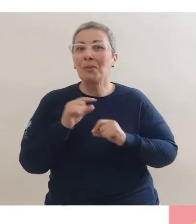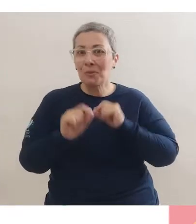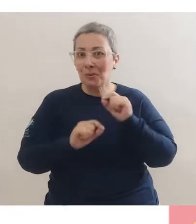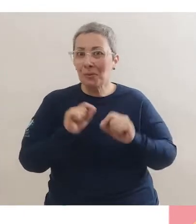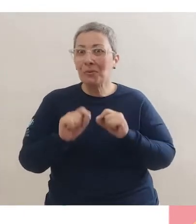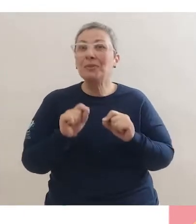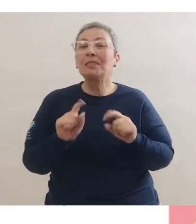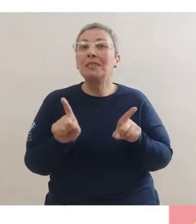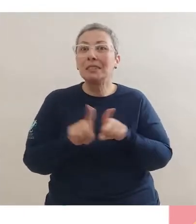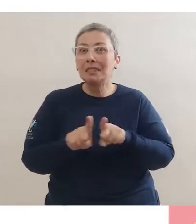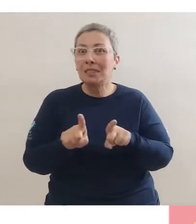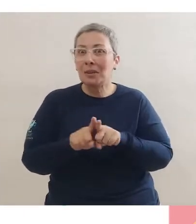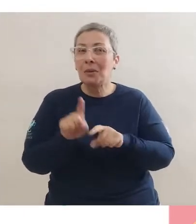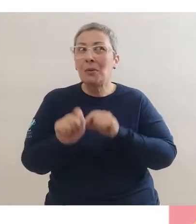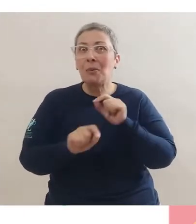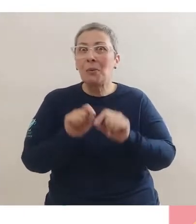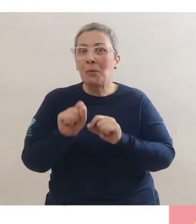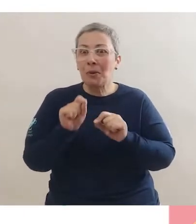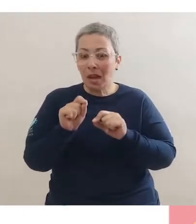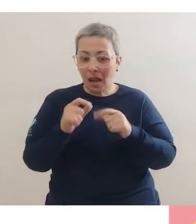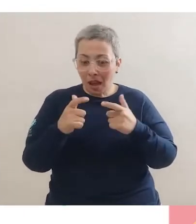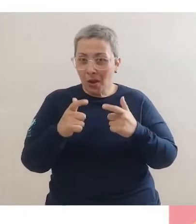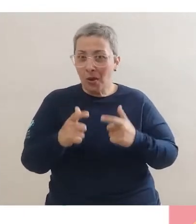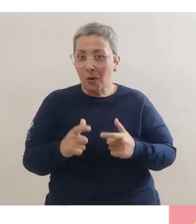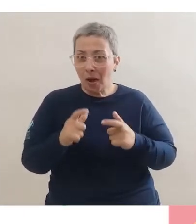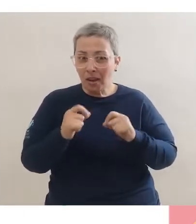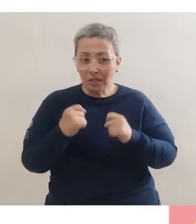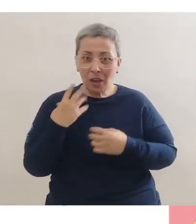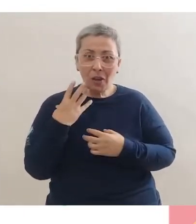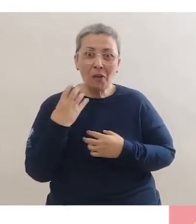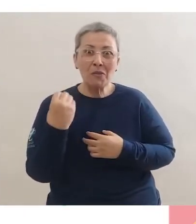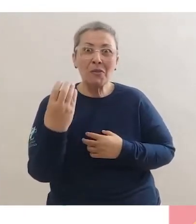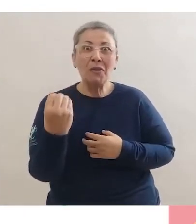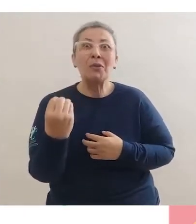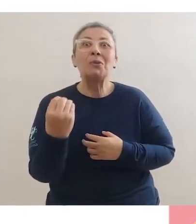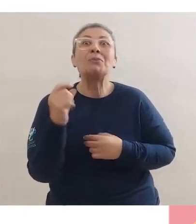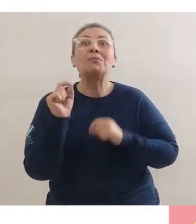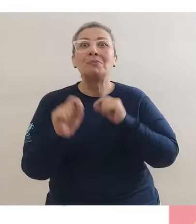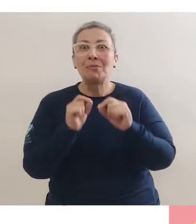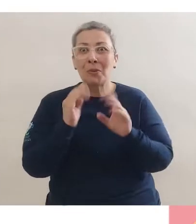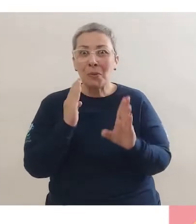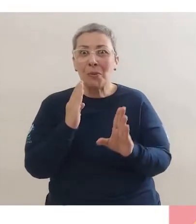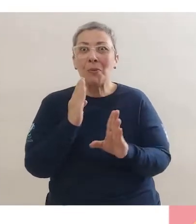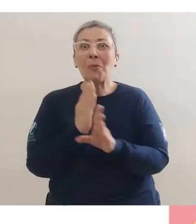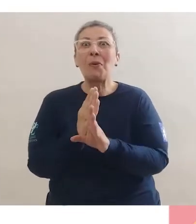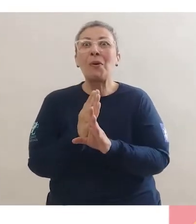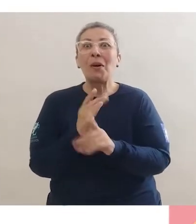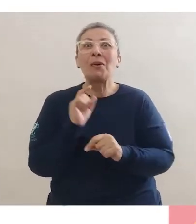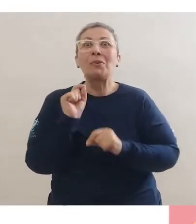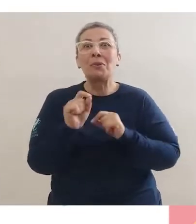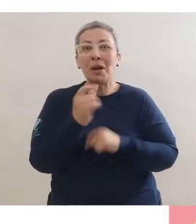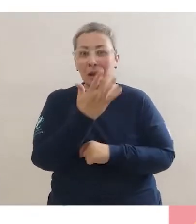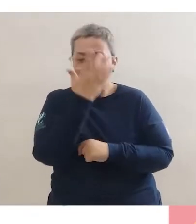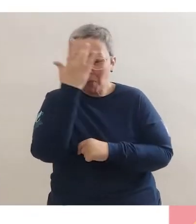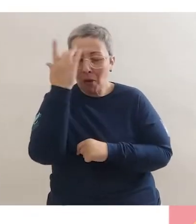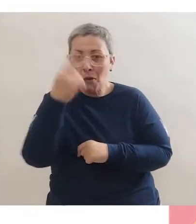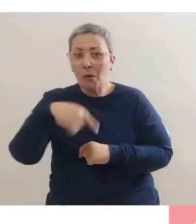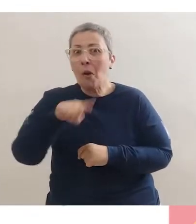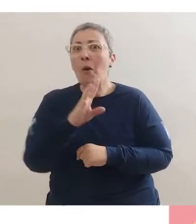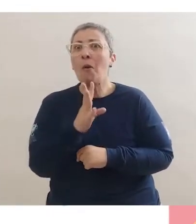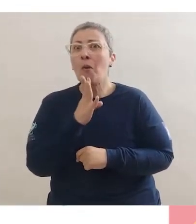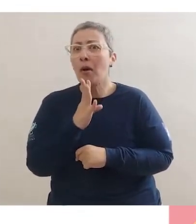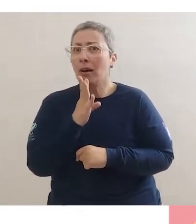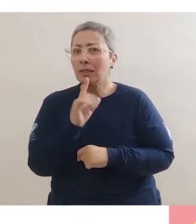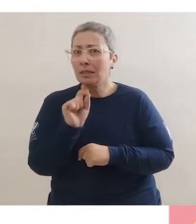coisas, inclusive, que para o lugar que elas viajaram, elas encontraram uma pessoa que